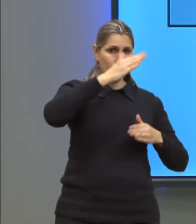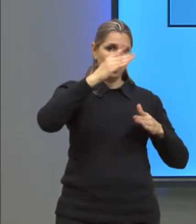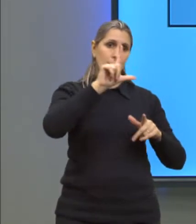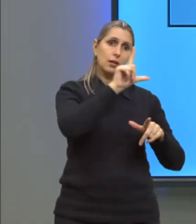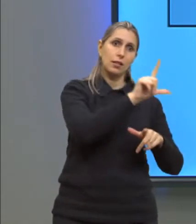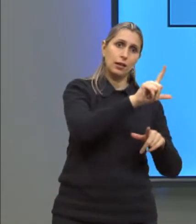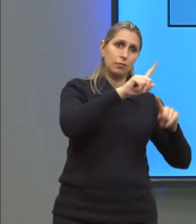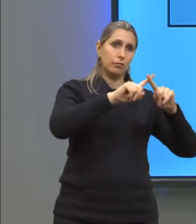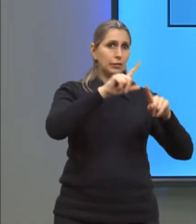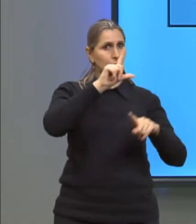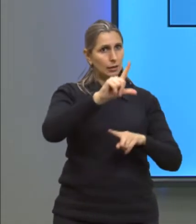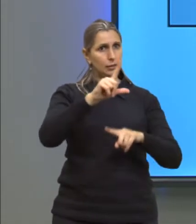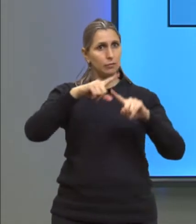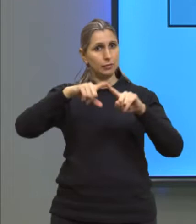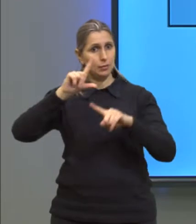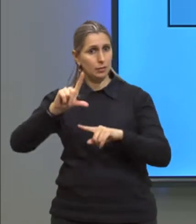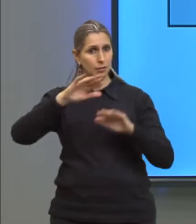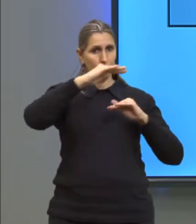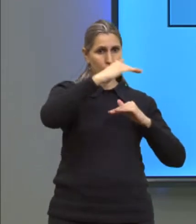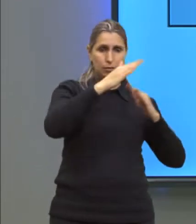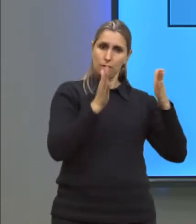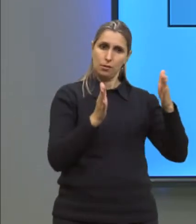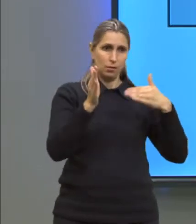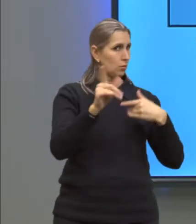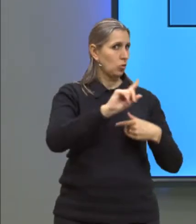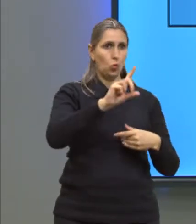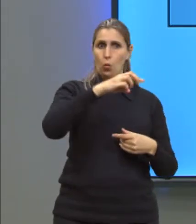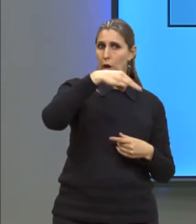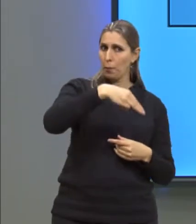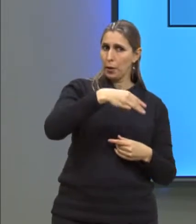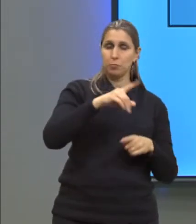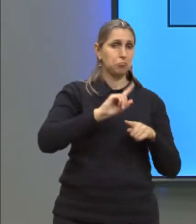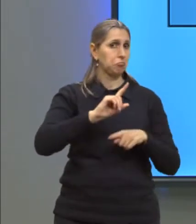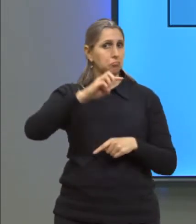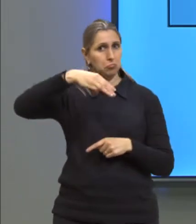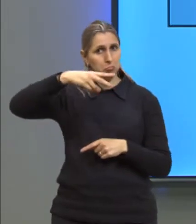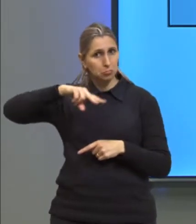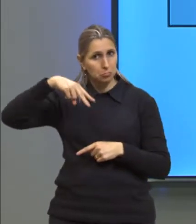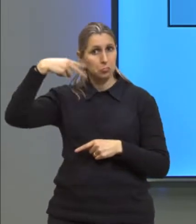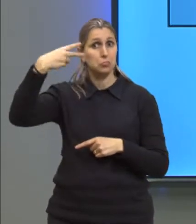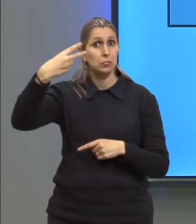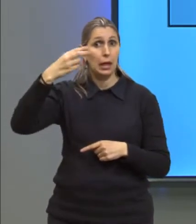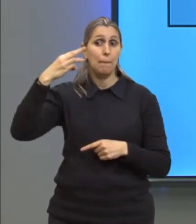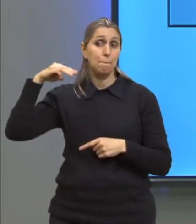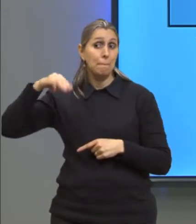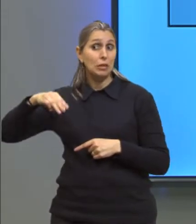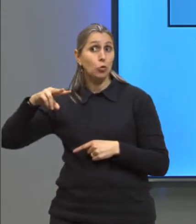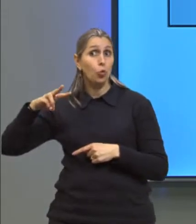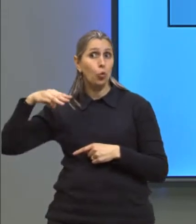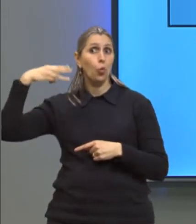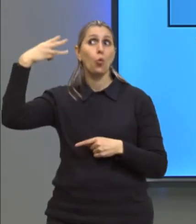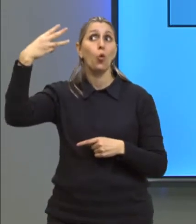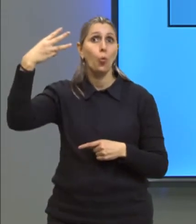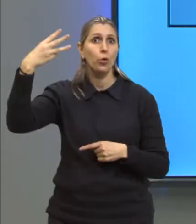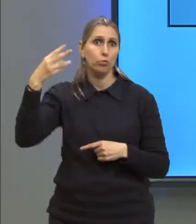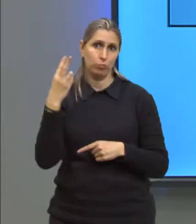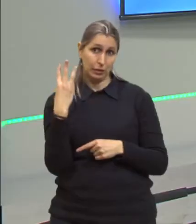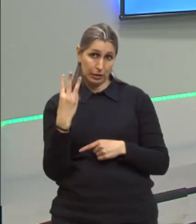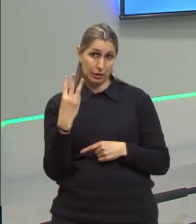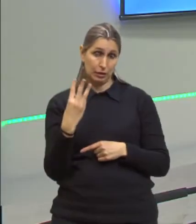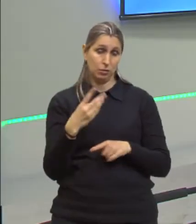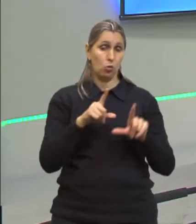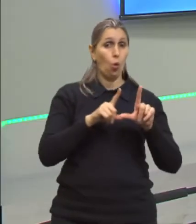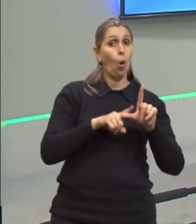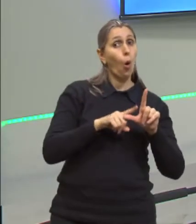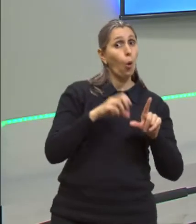vezes lado. Então, não é metro, não é metro quadrado, é metro cúbico. Ou litro. Quando